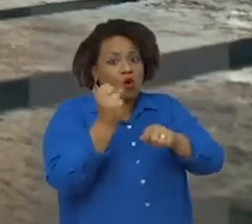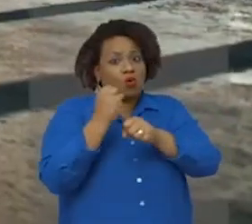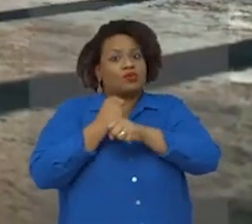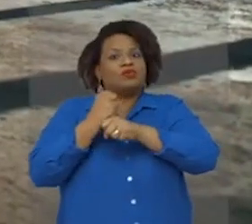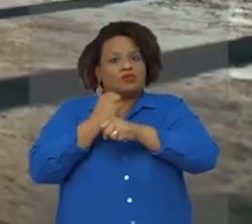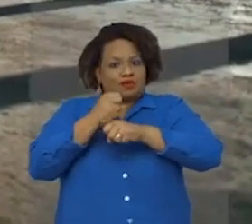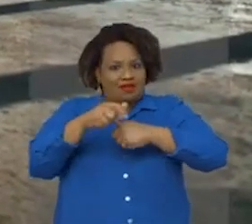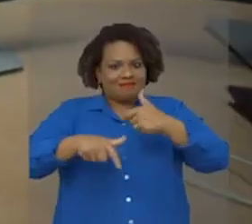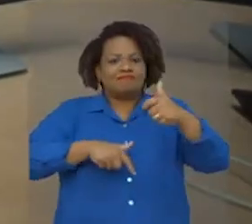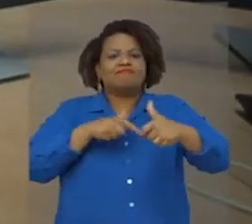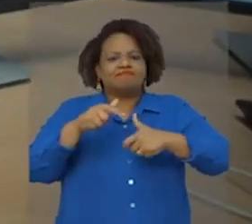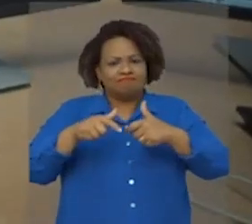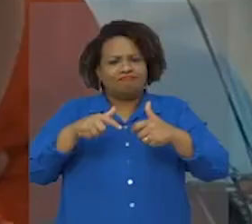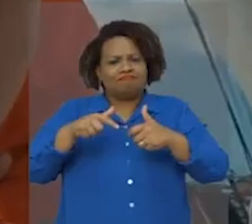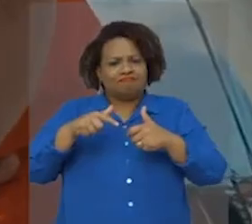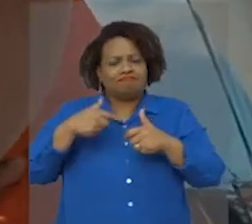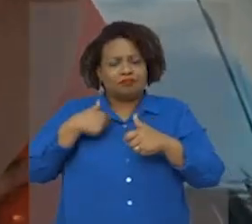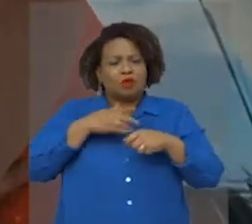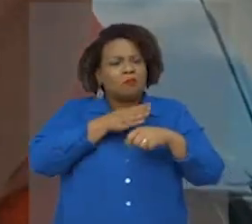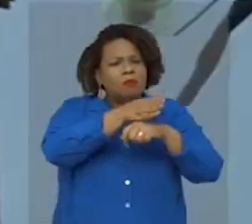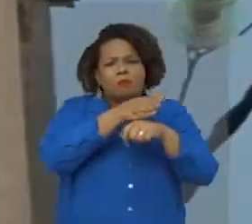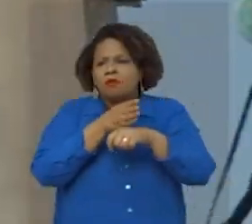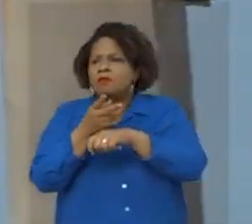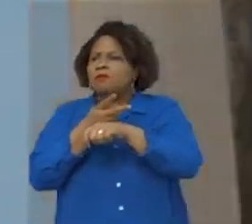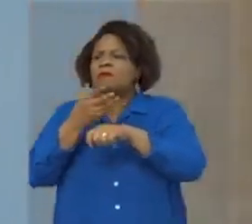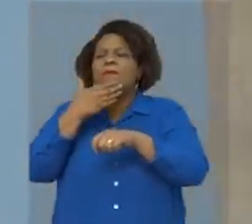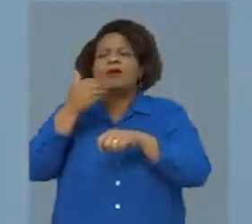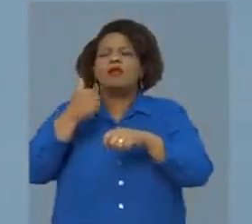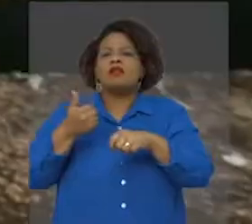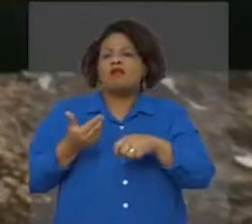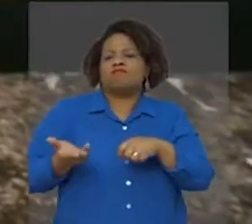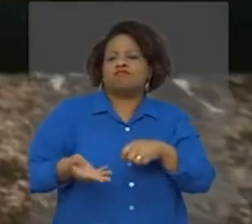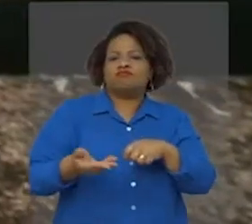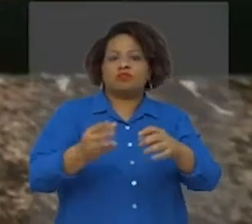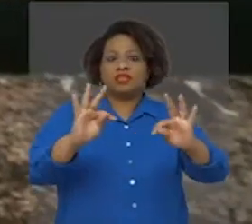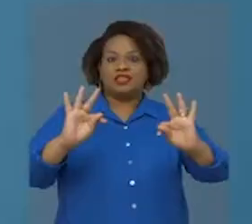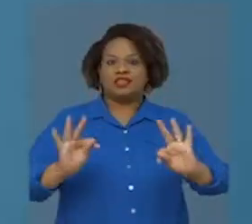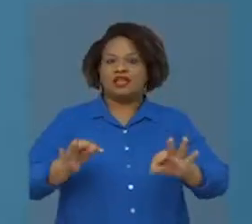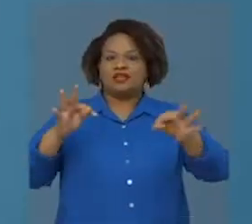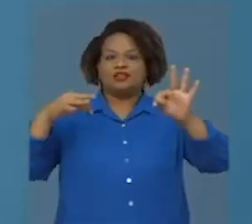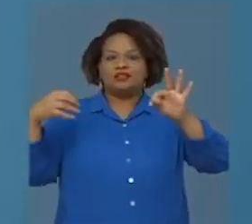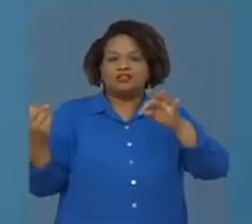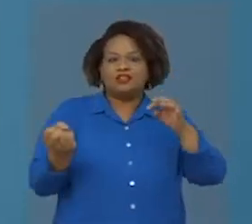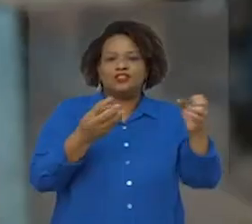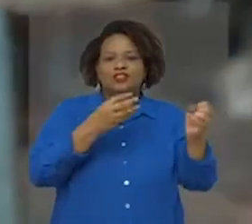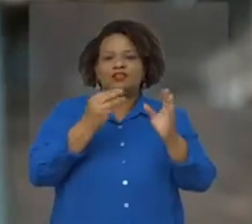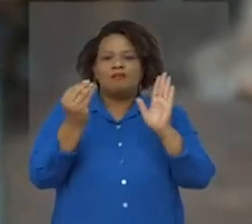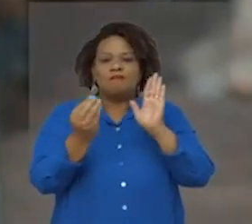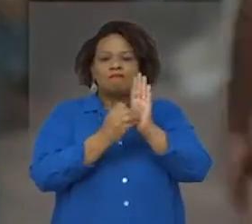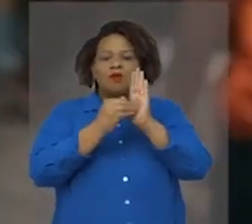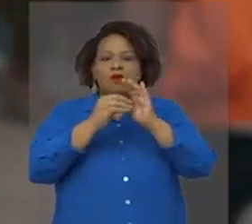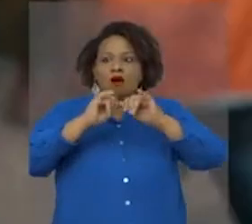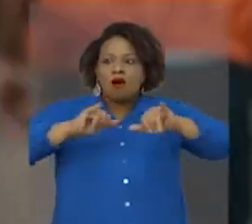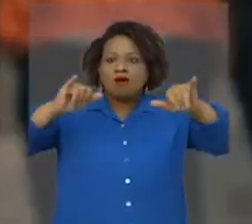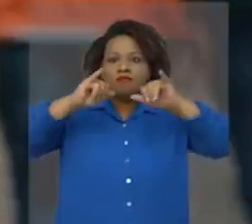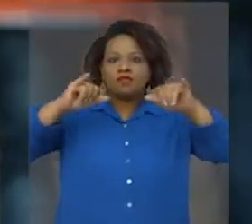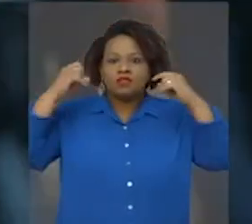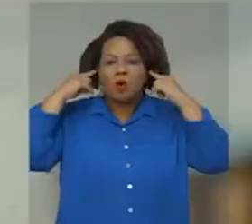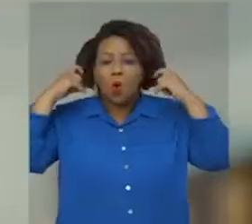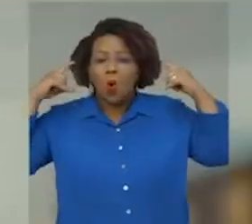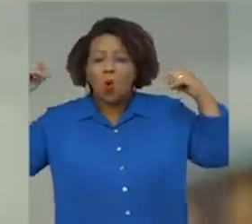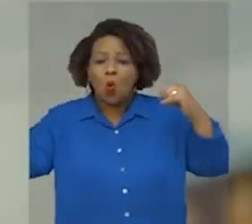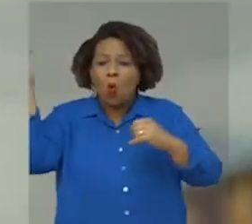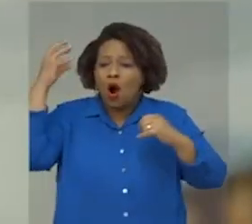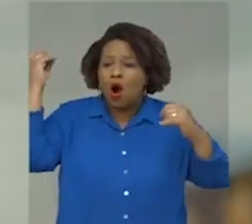do nosso trabalho. Fomos buscar o que há de mais moderno à disposição para implantar o sistema de alerta e